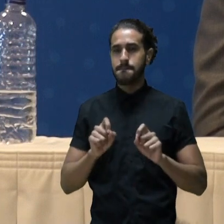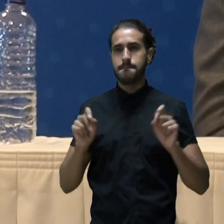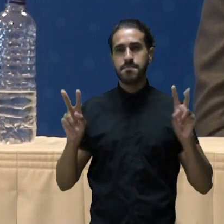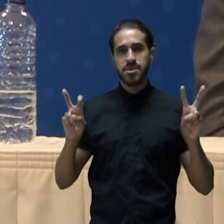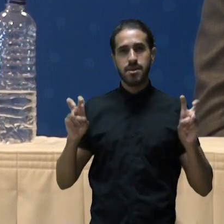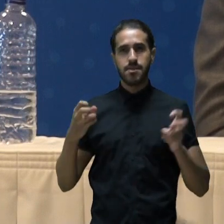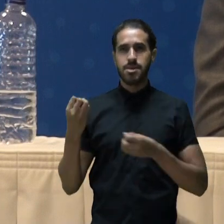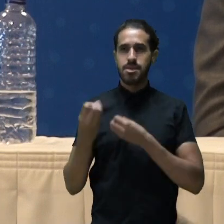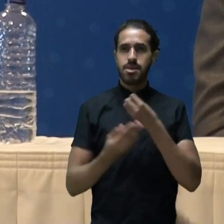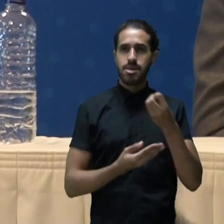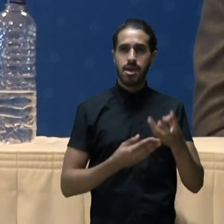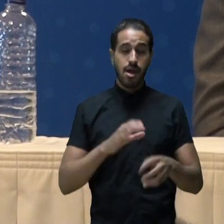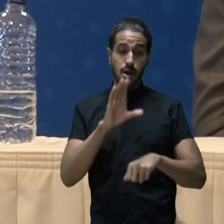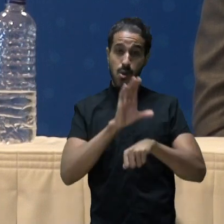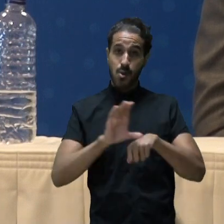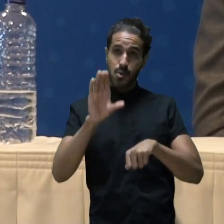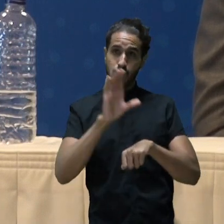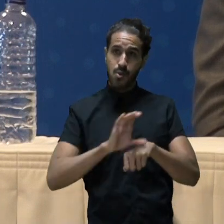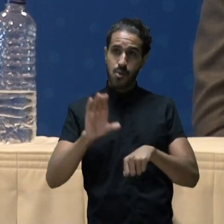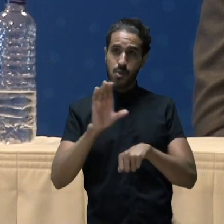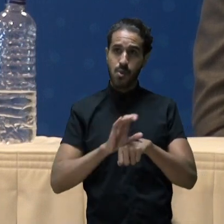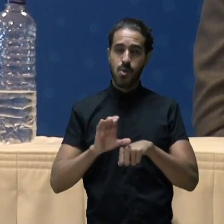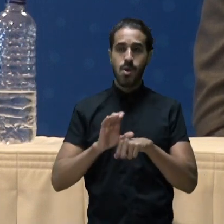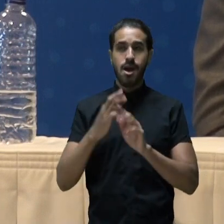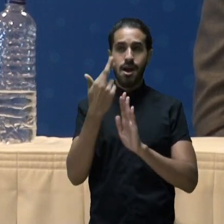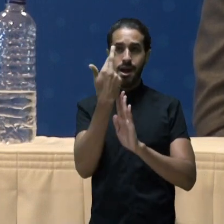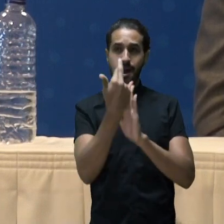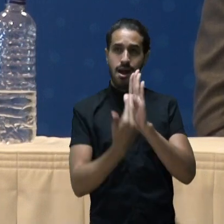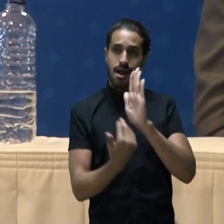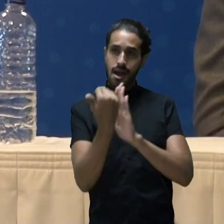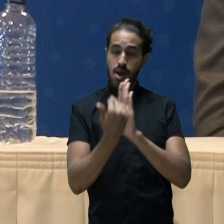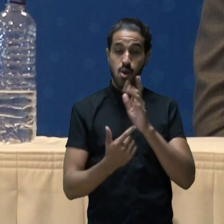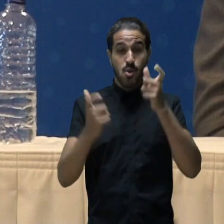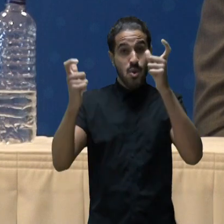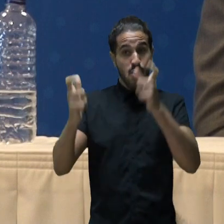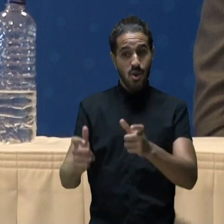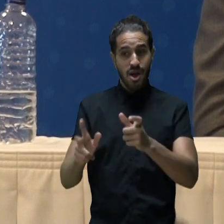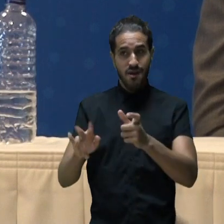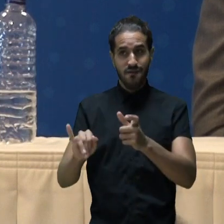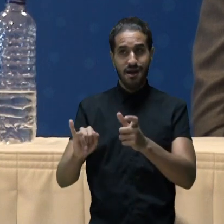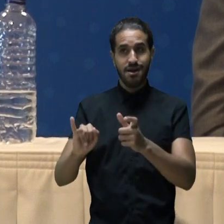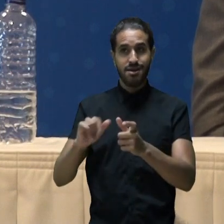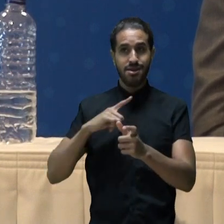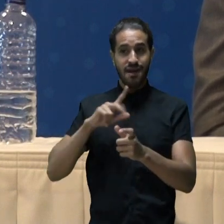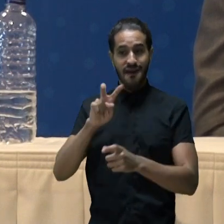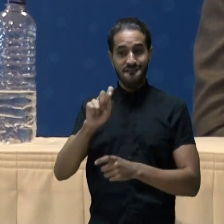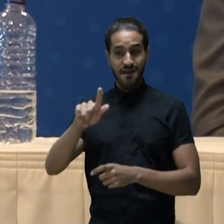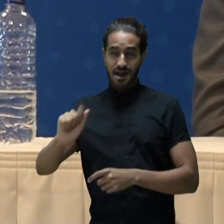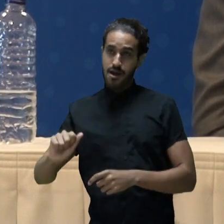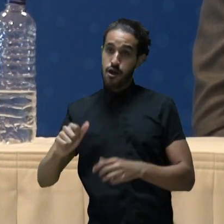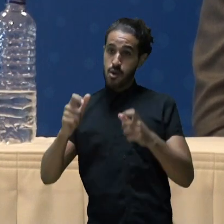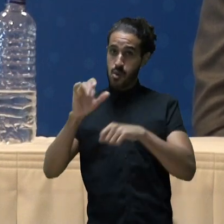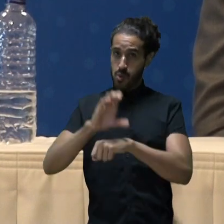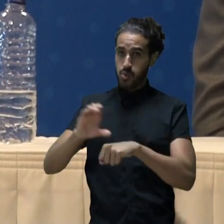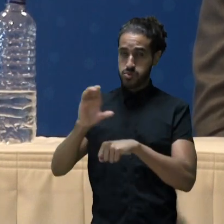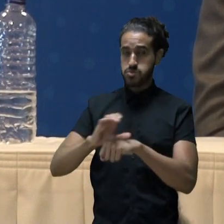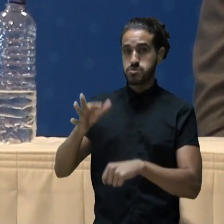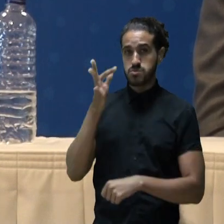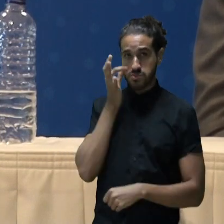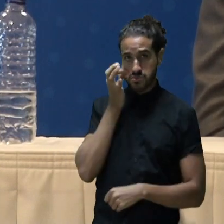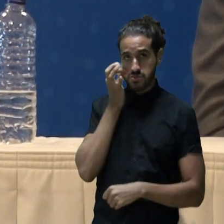oferta de cursos e o critério do local onde vai se ofertar esses cursos